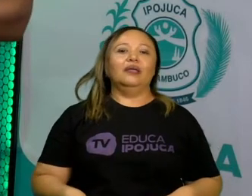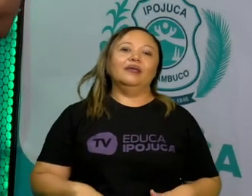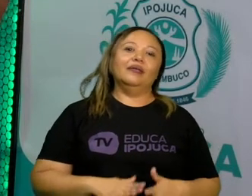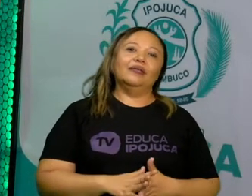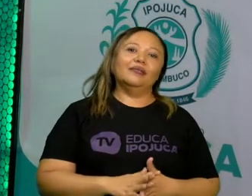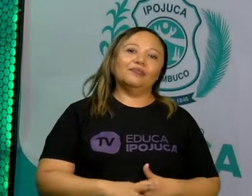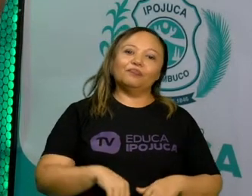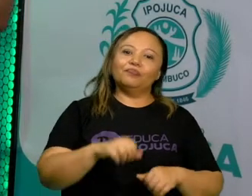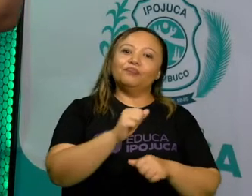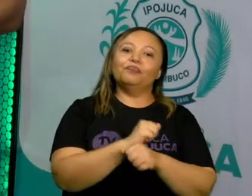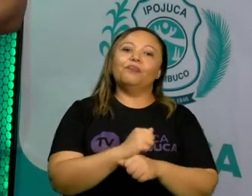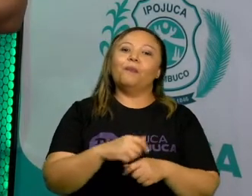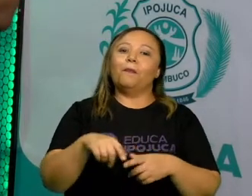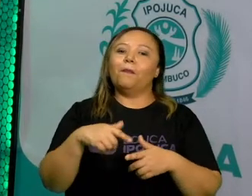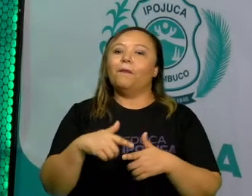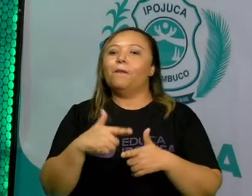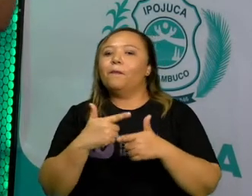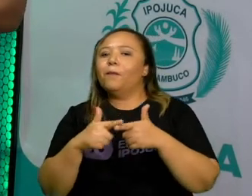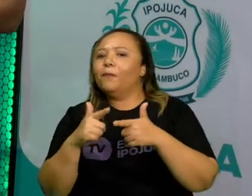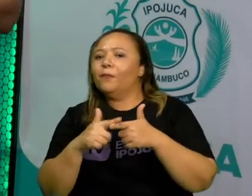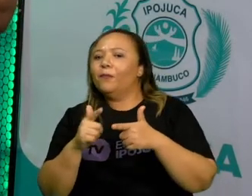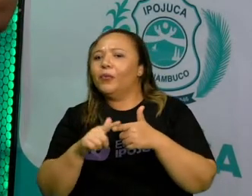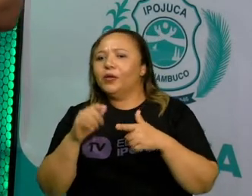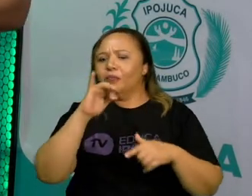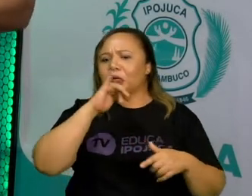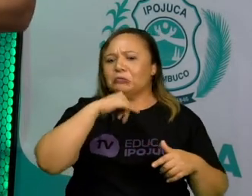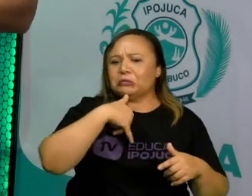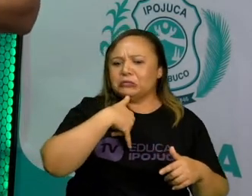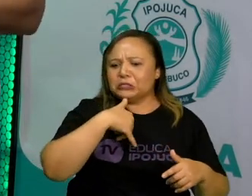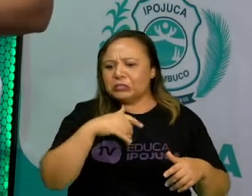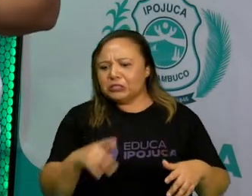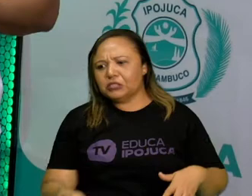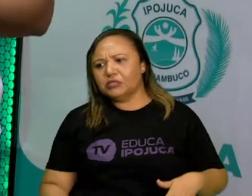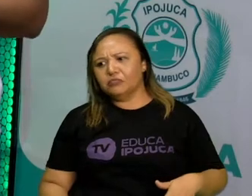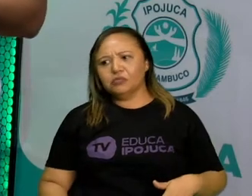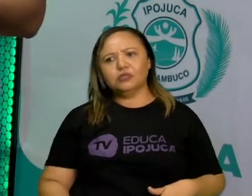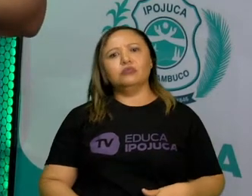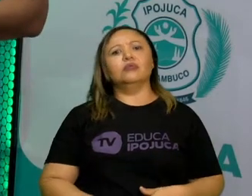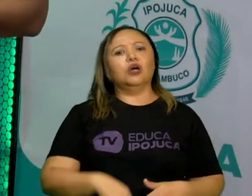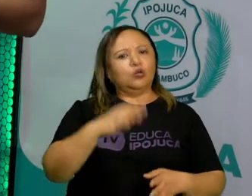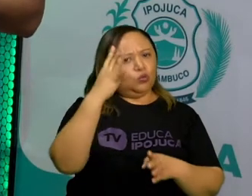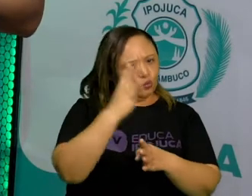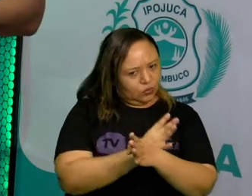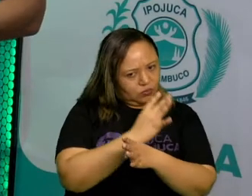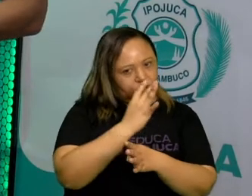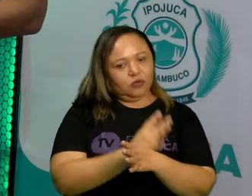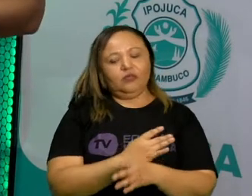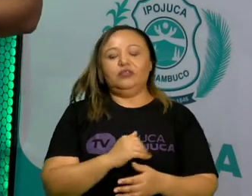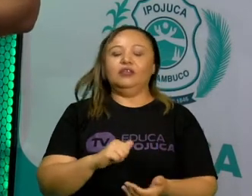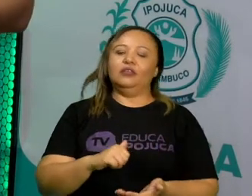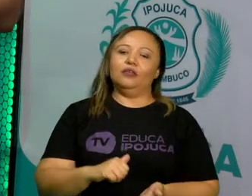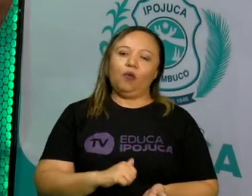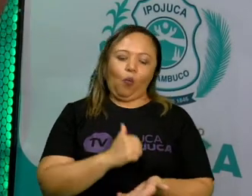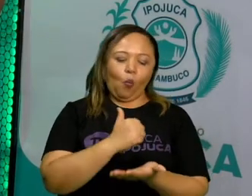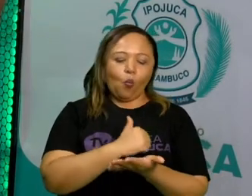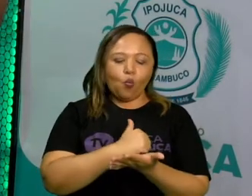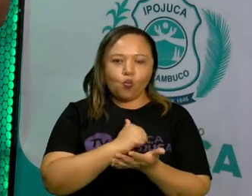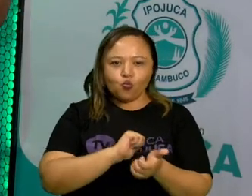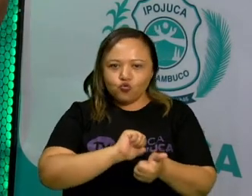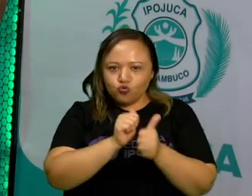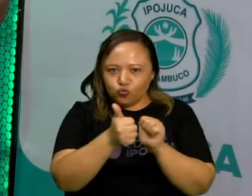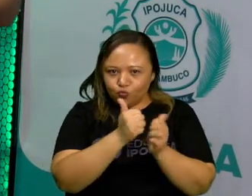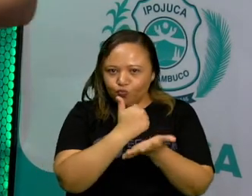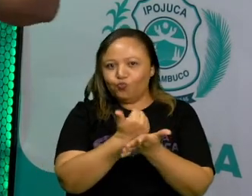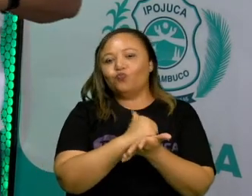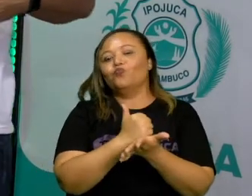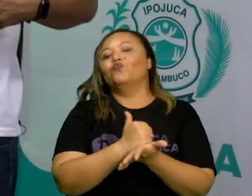pessoa supere os momentos de tristeza, de estresse, de angústia. Então, os jogos, eles vão permitir a isso. E os jogos